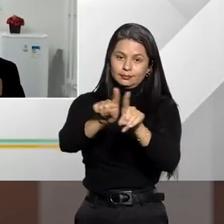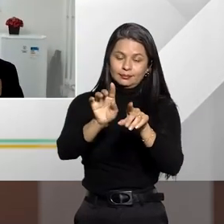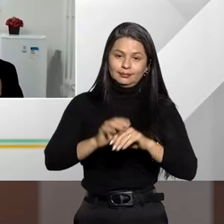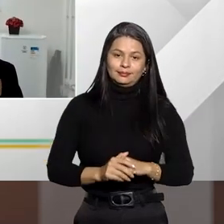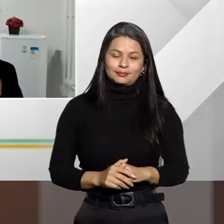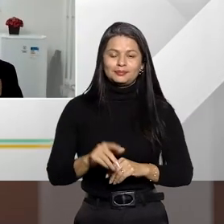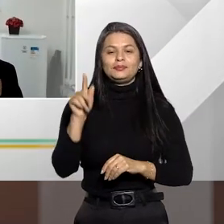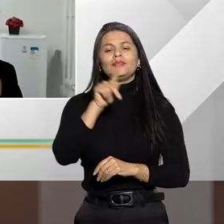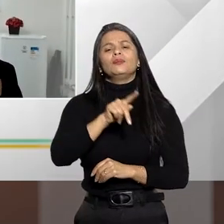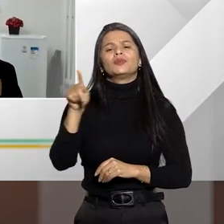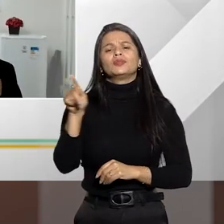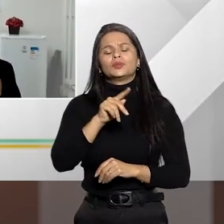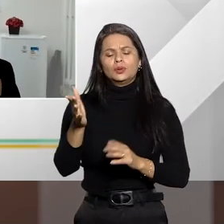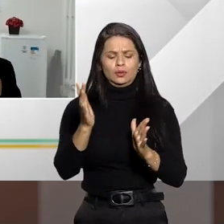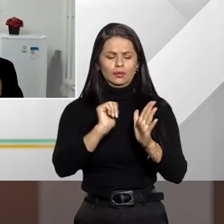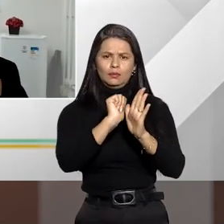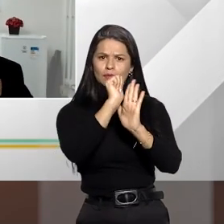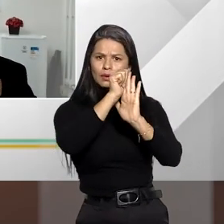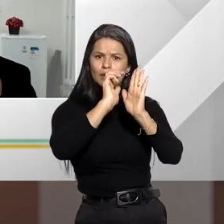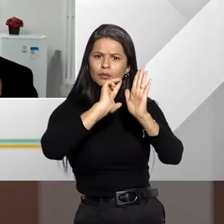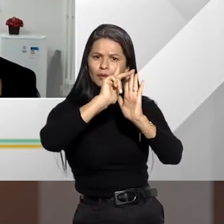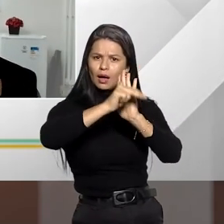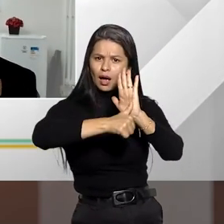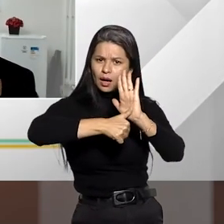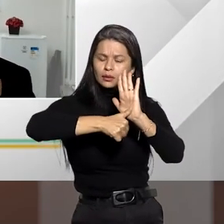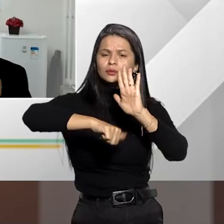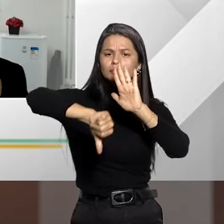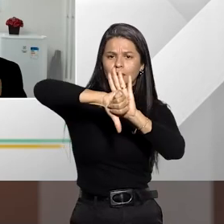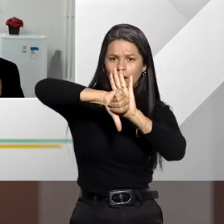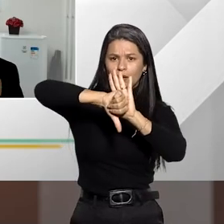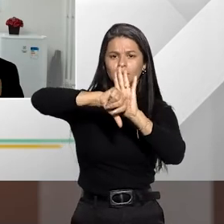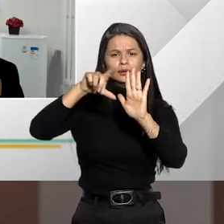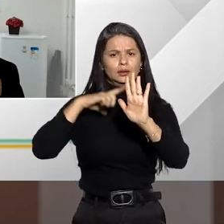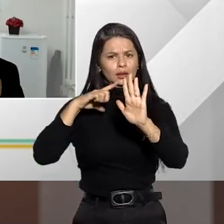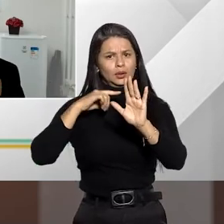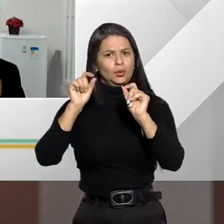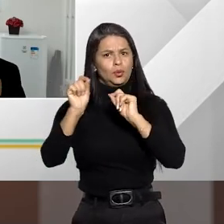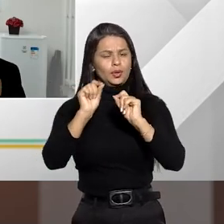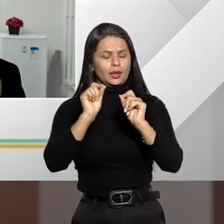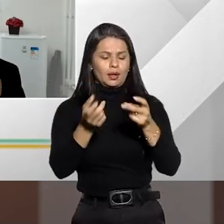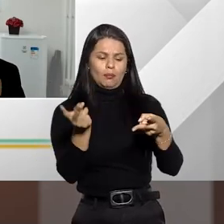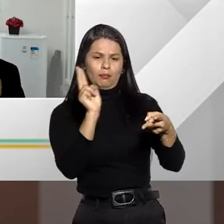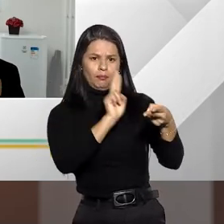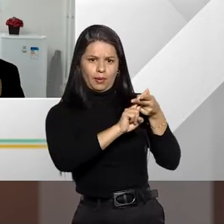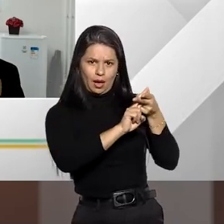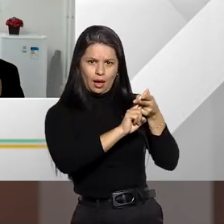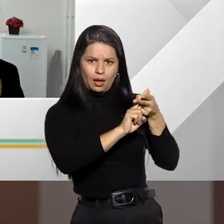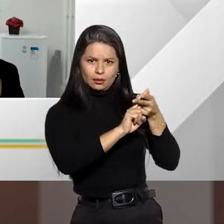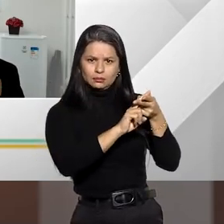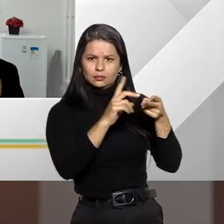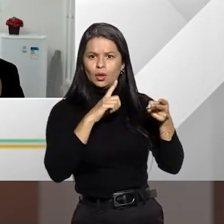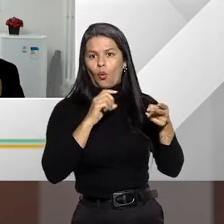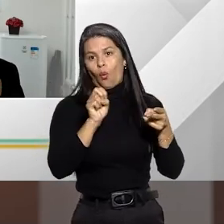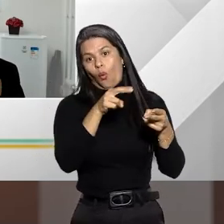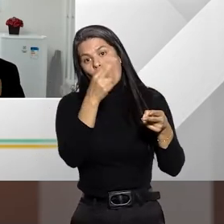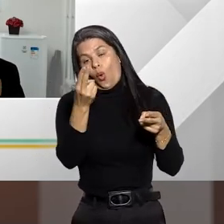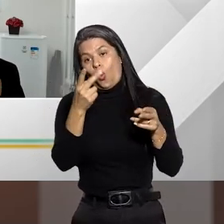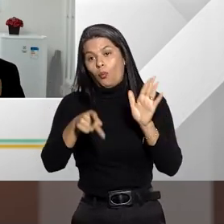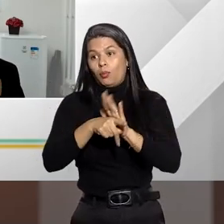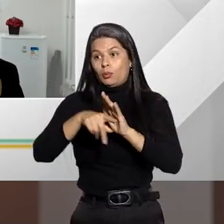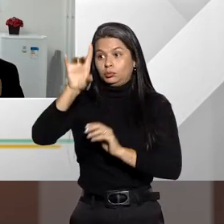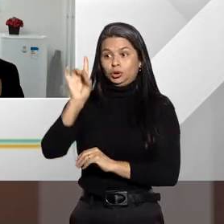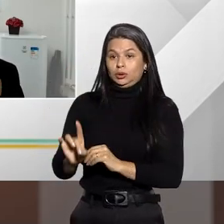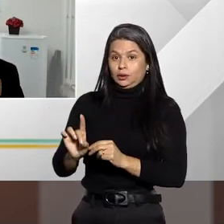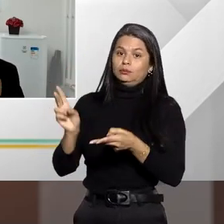Professor Alny, no concurso material, é possível acumulação de pena privativa de liberdade com outra restritiva de direitos?